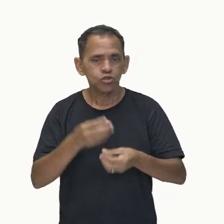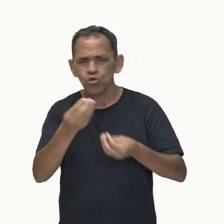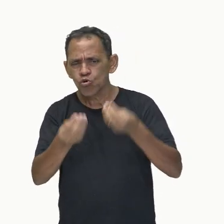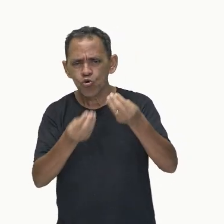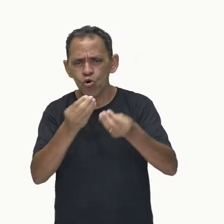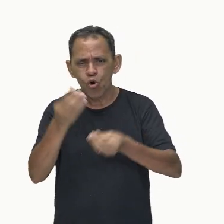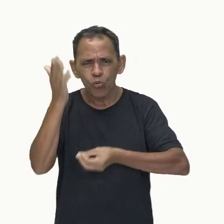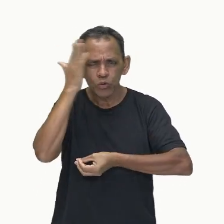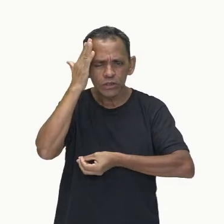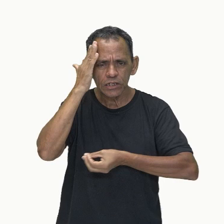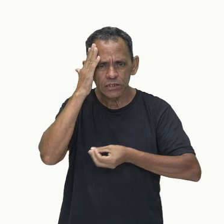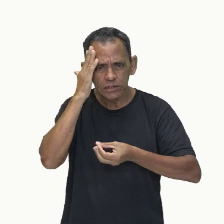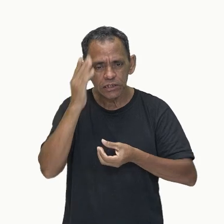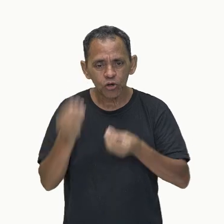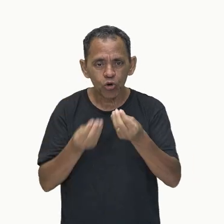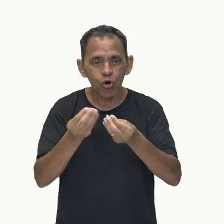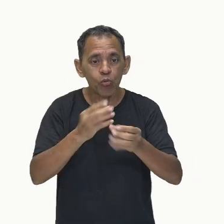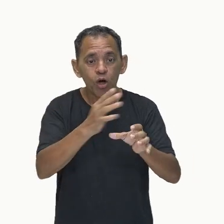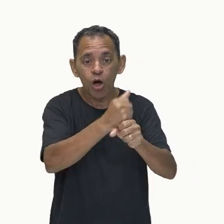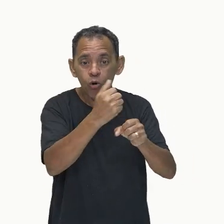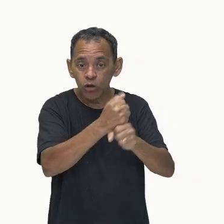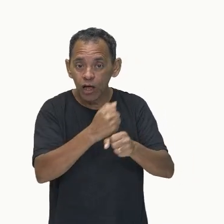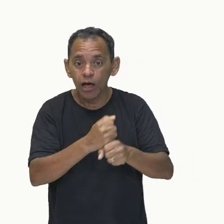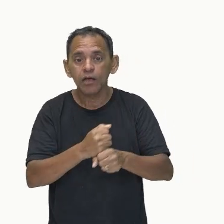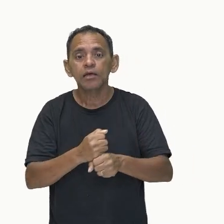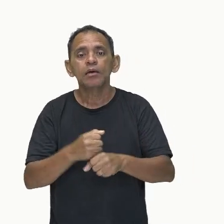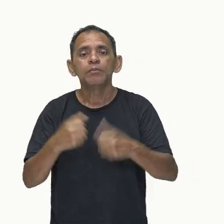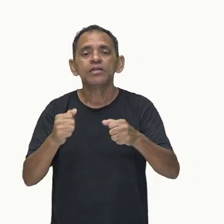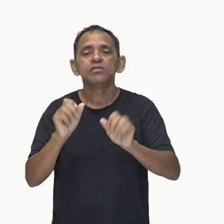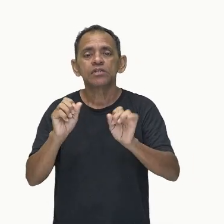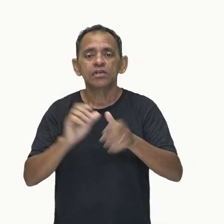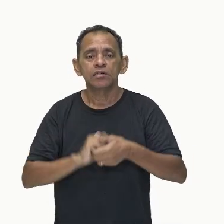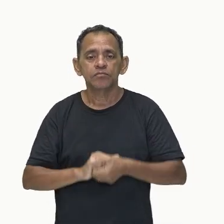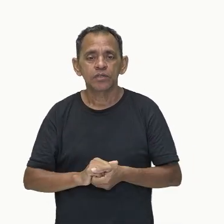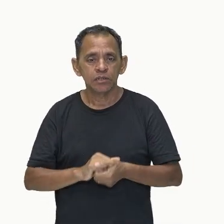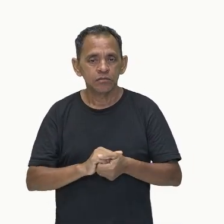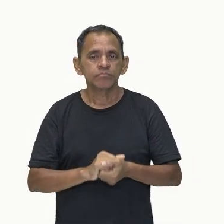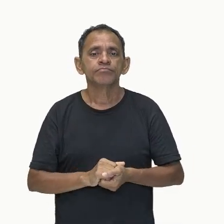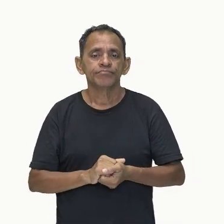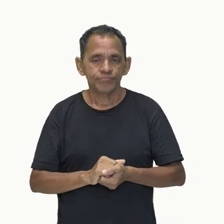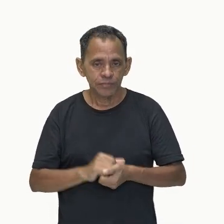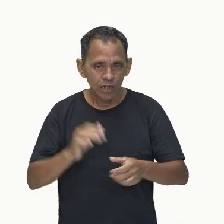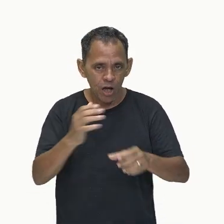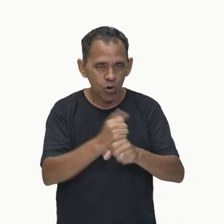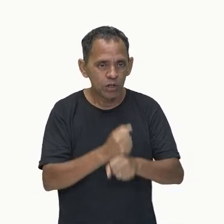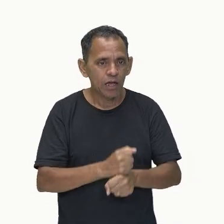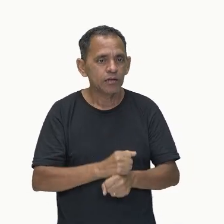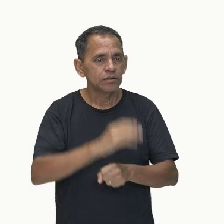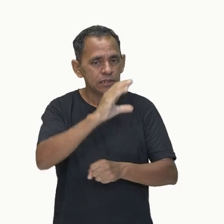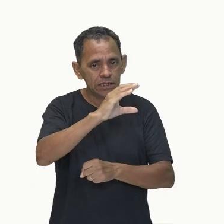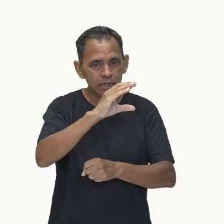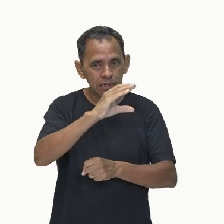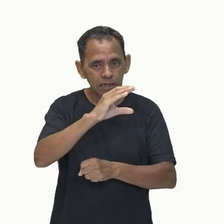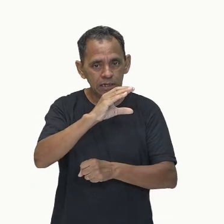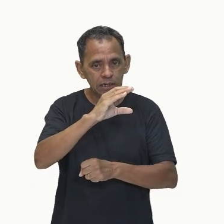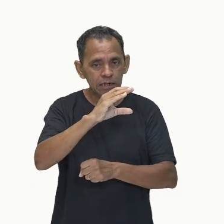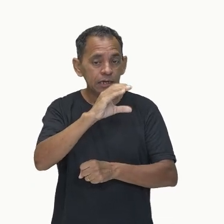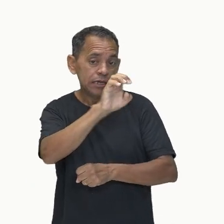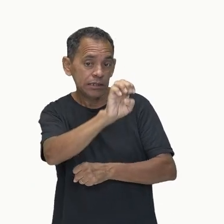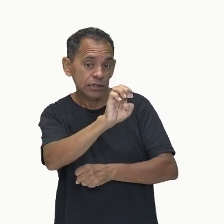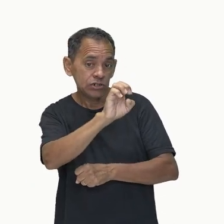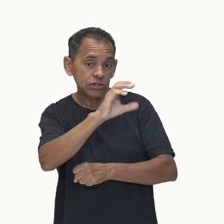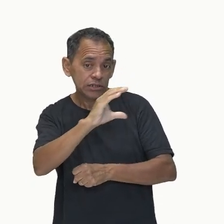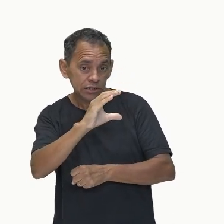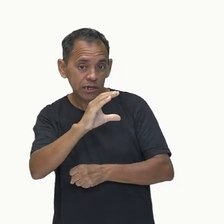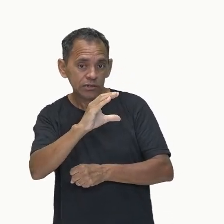Basta que eu faça a energia cinética mais a energia potencial, gente. E aí, uma coisa